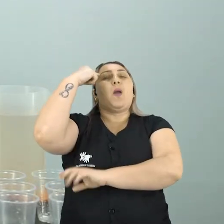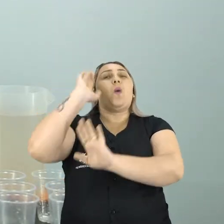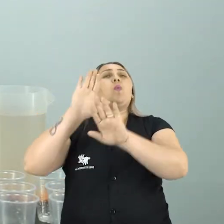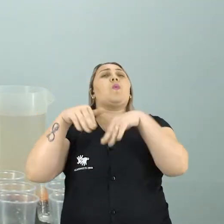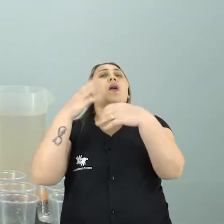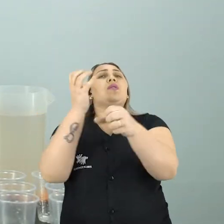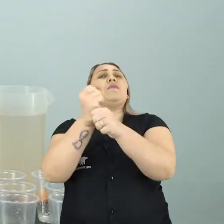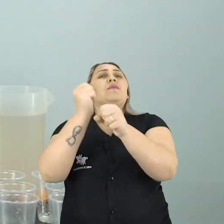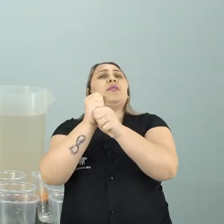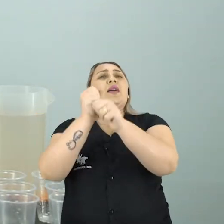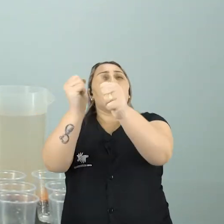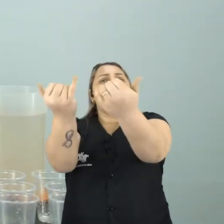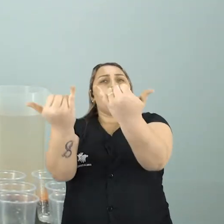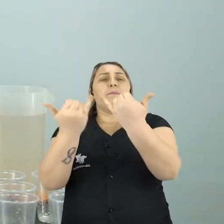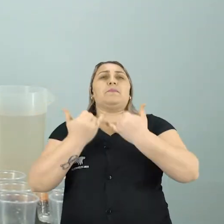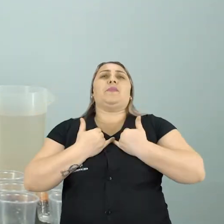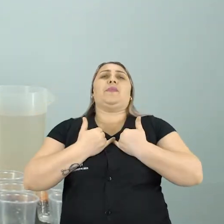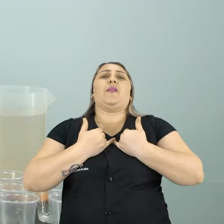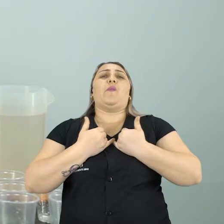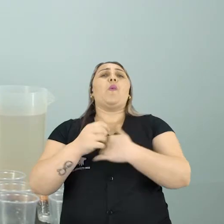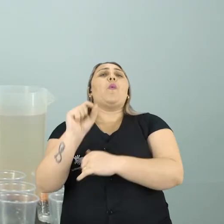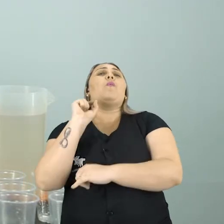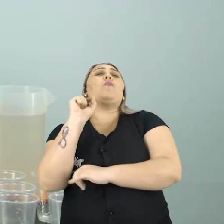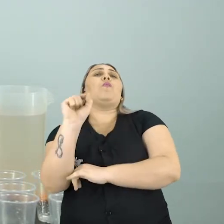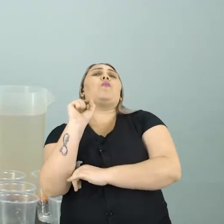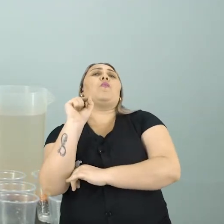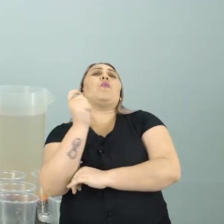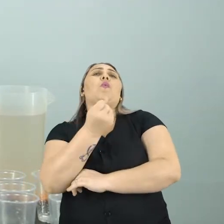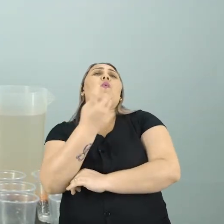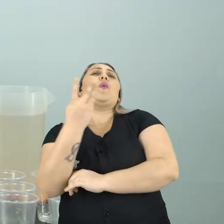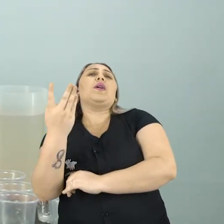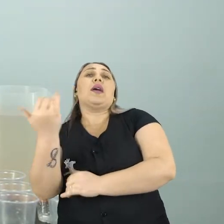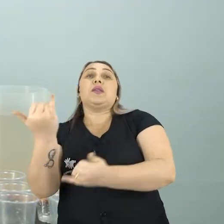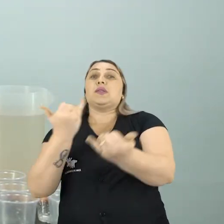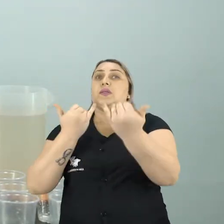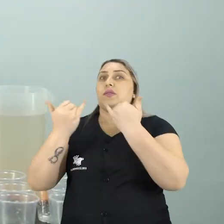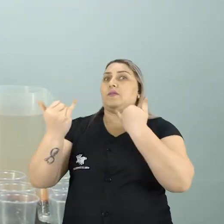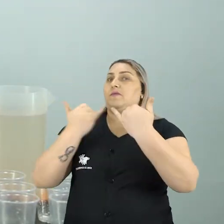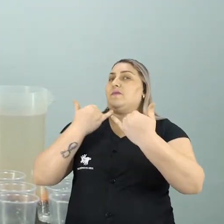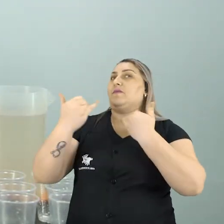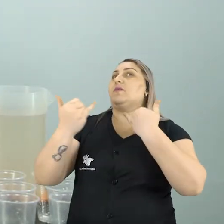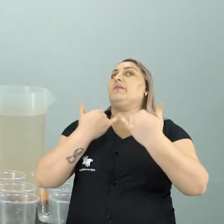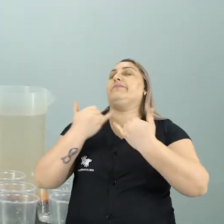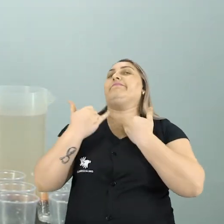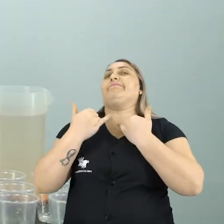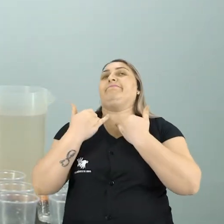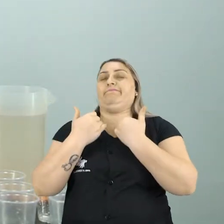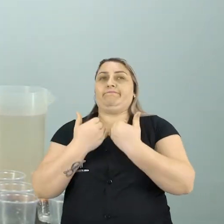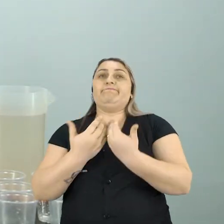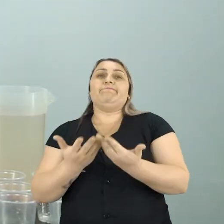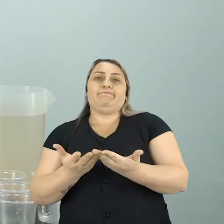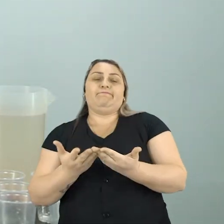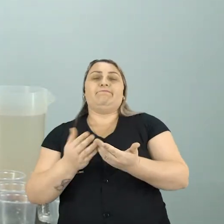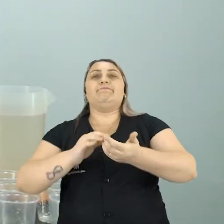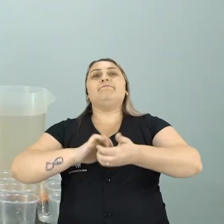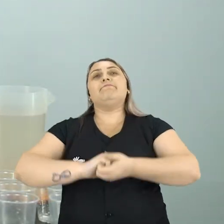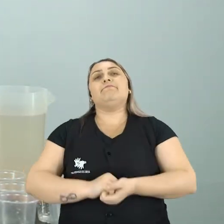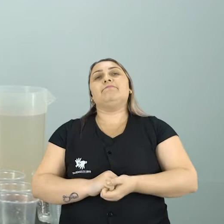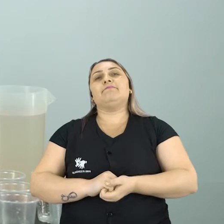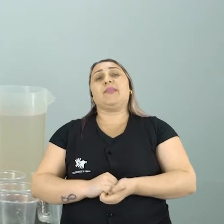esse meu probleminha está dizendo O que, quais são as informações que esse probleminha me dá